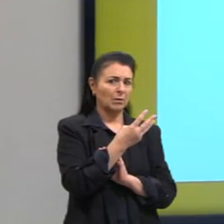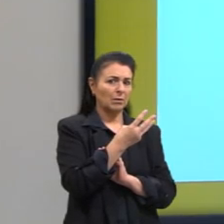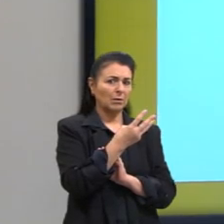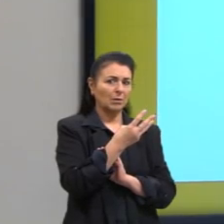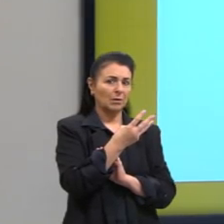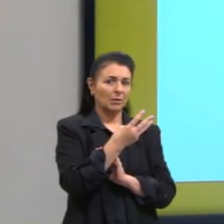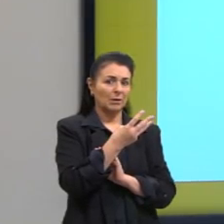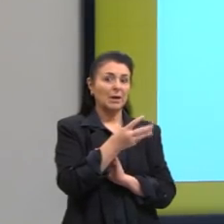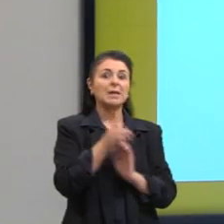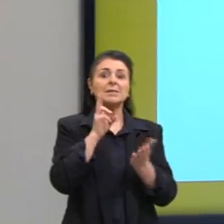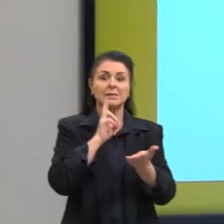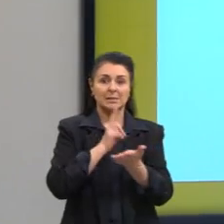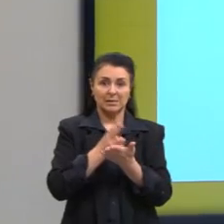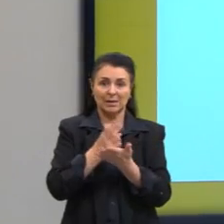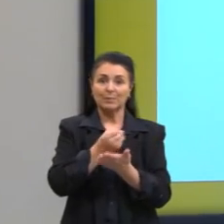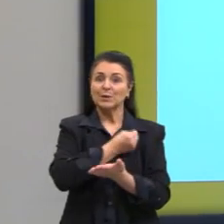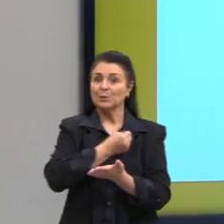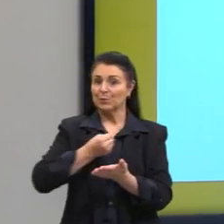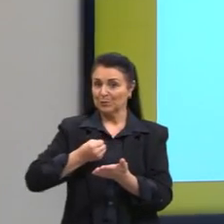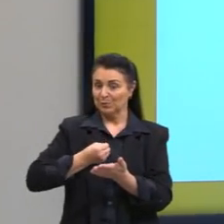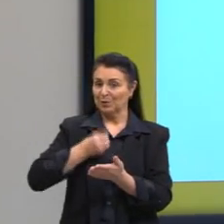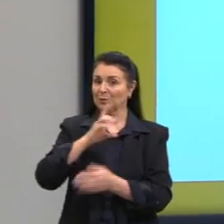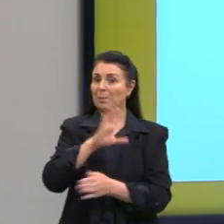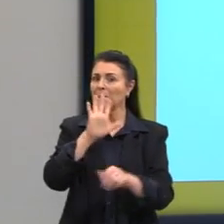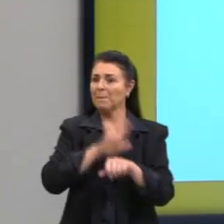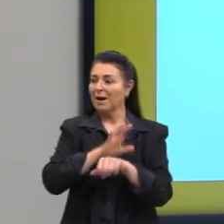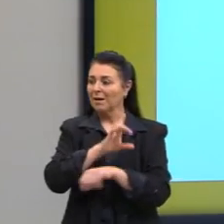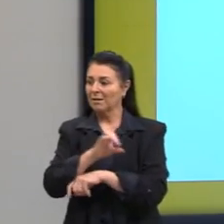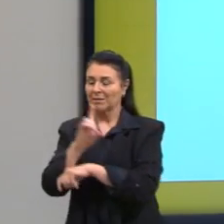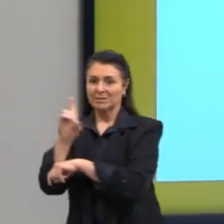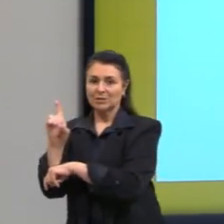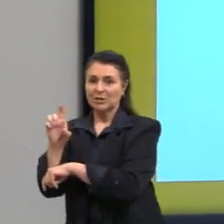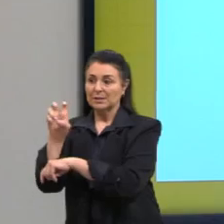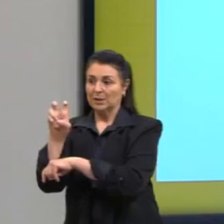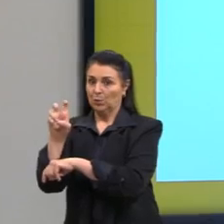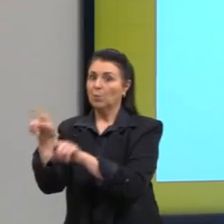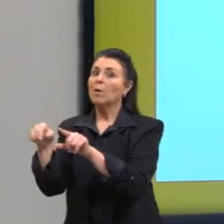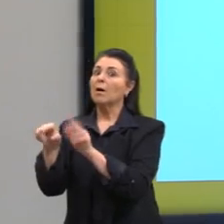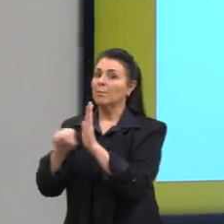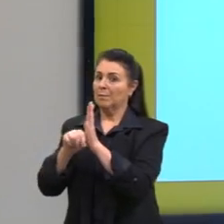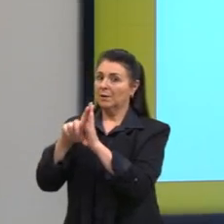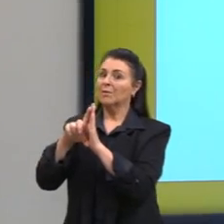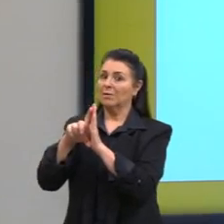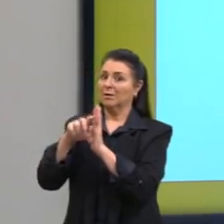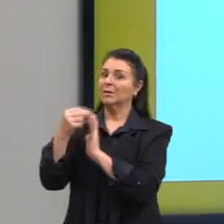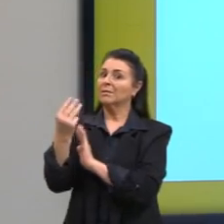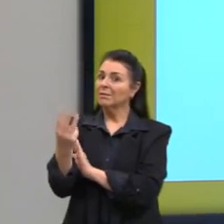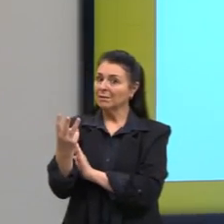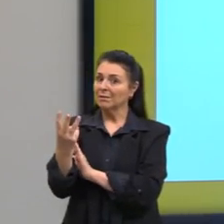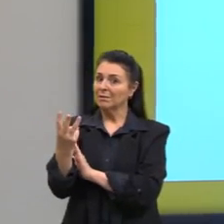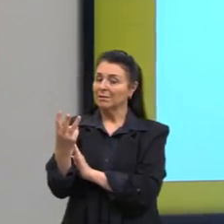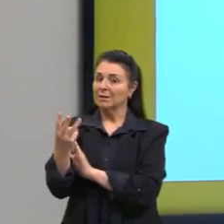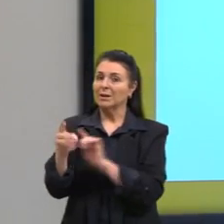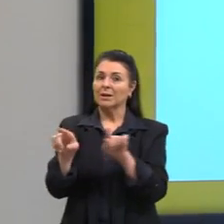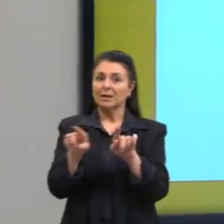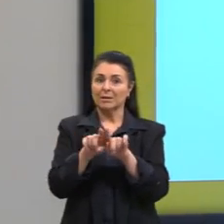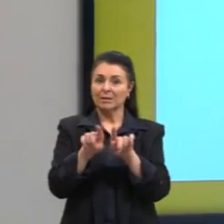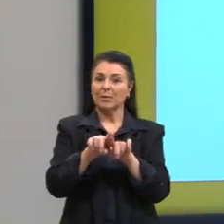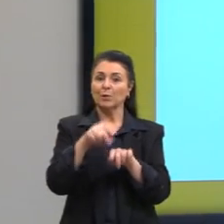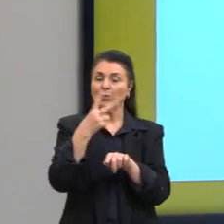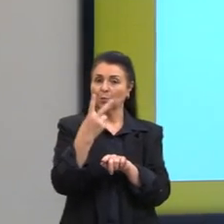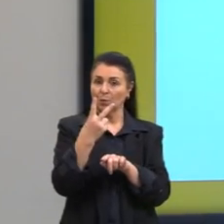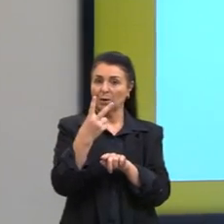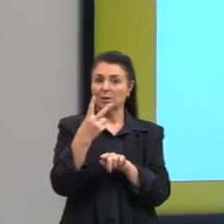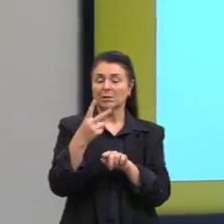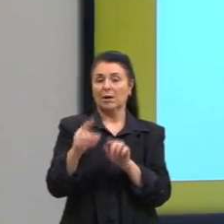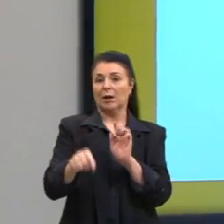o número mais à direita, cinco é maior que três, da mesma forma que dois é maior que zero, da mesma forma que a gente pode pensar,